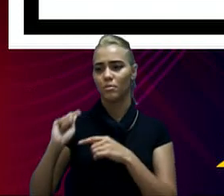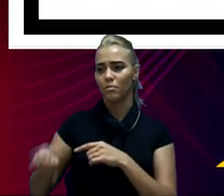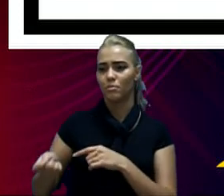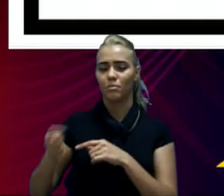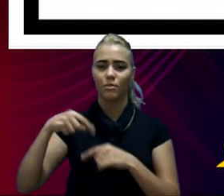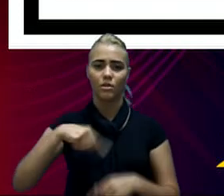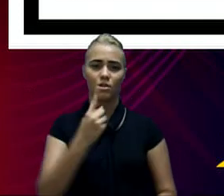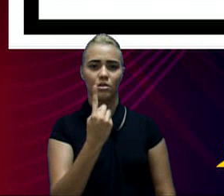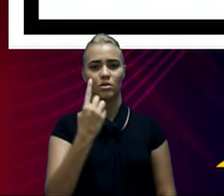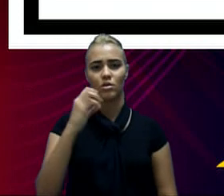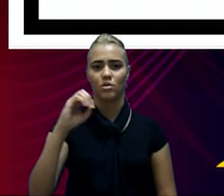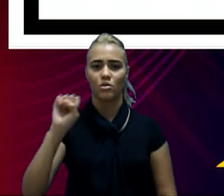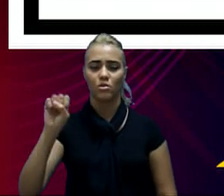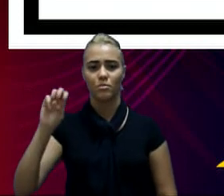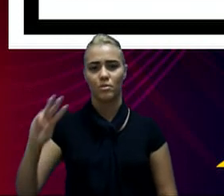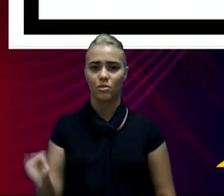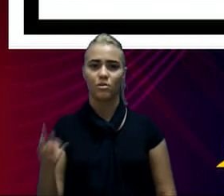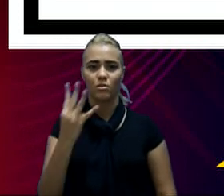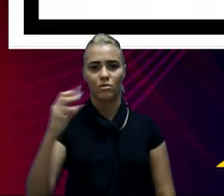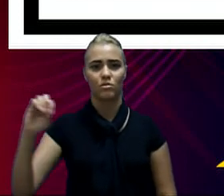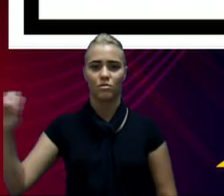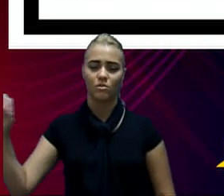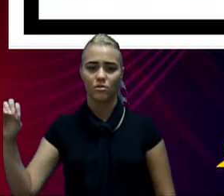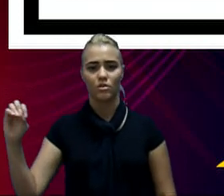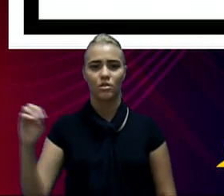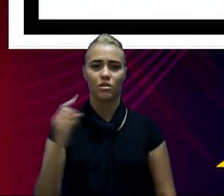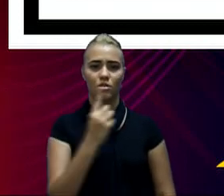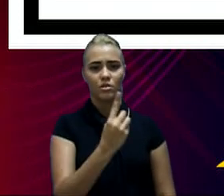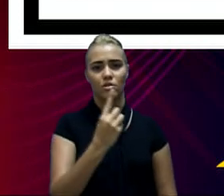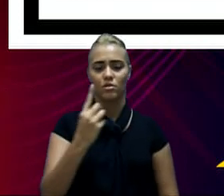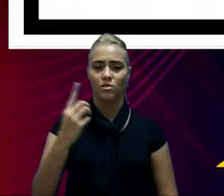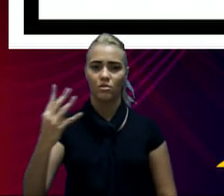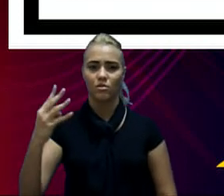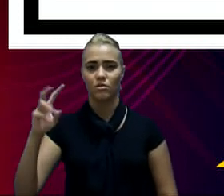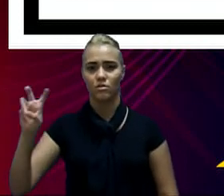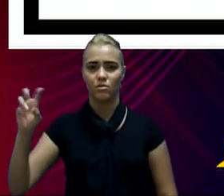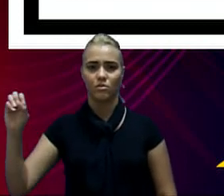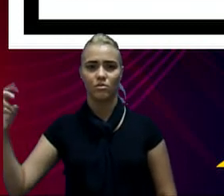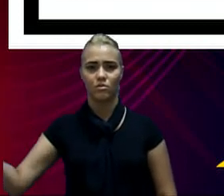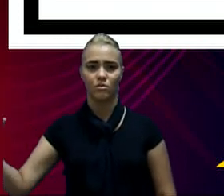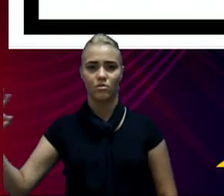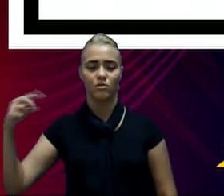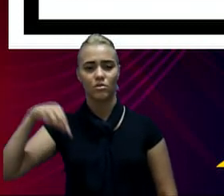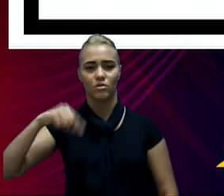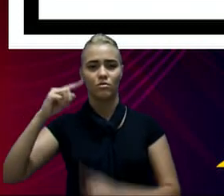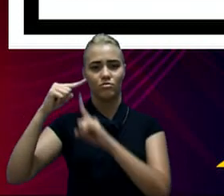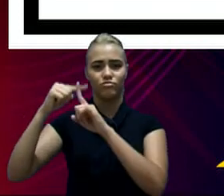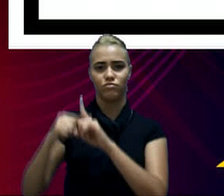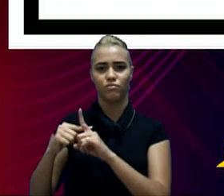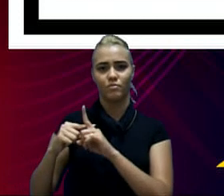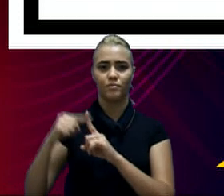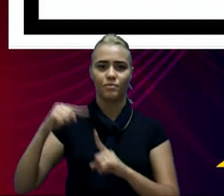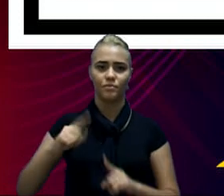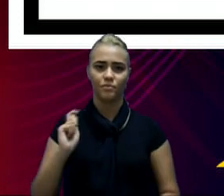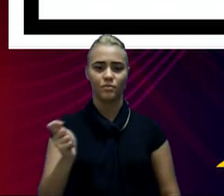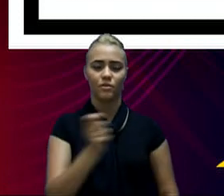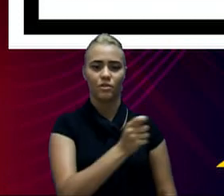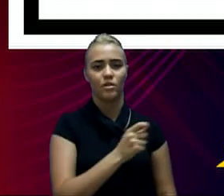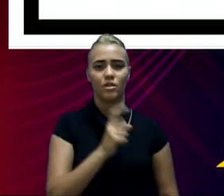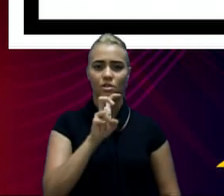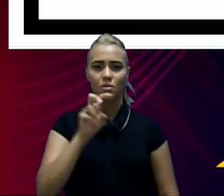da ordem de R 108,4 contra R 114,502,00, na verdade, teve uma queda da ordem de 5